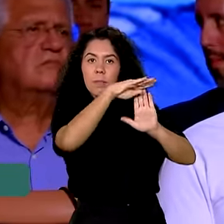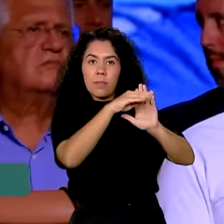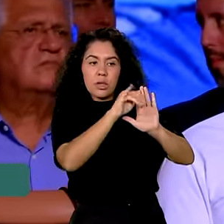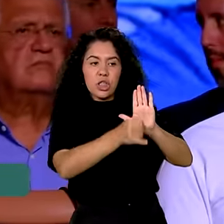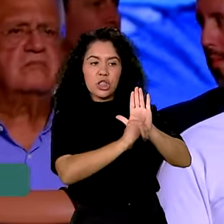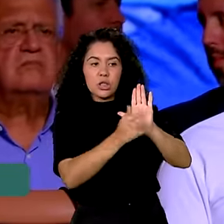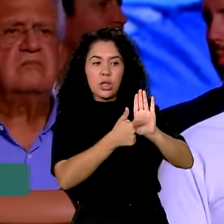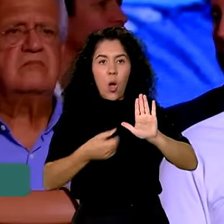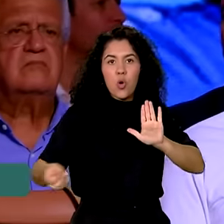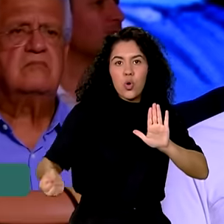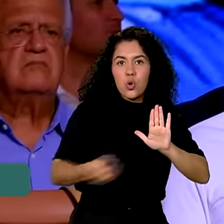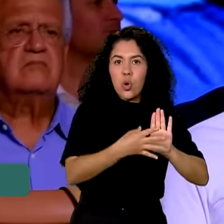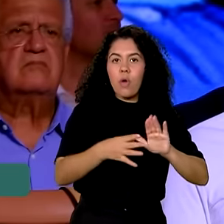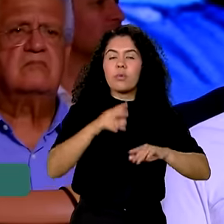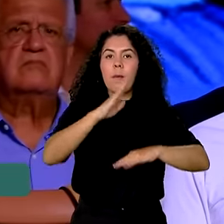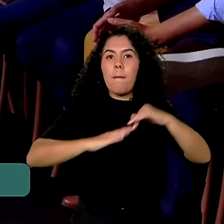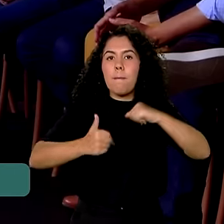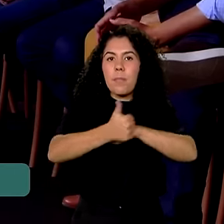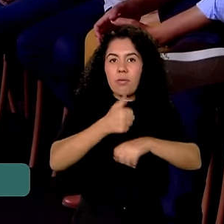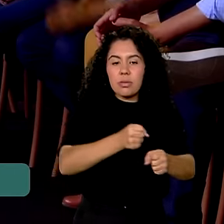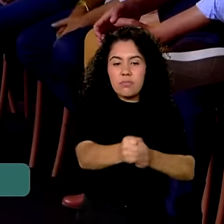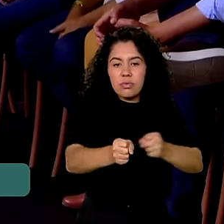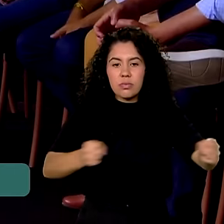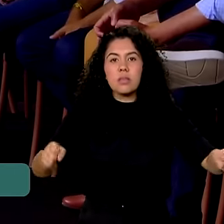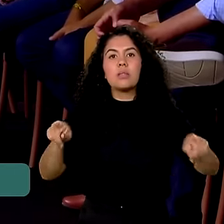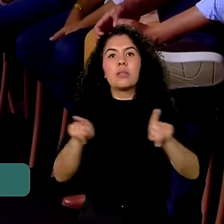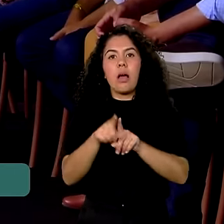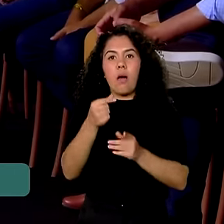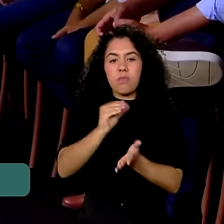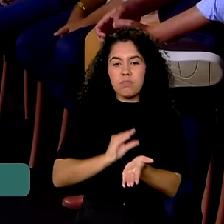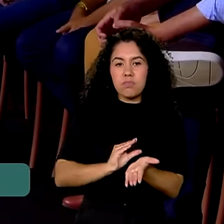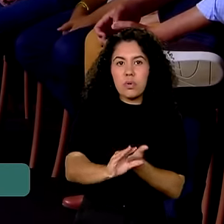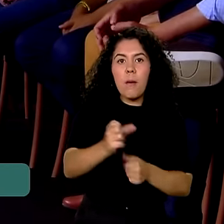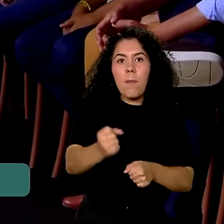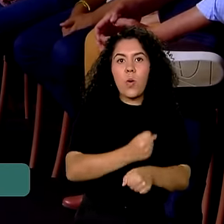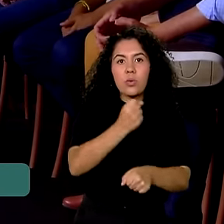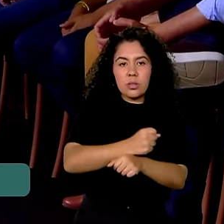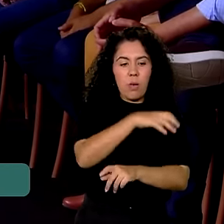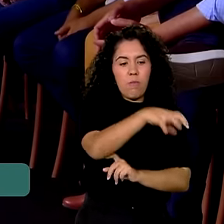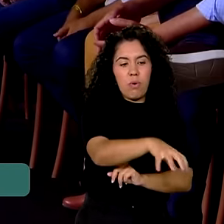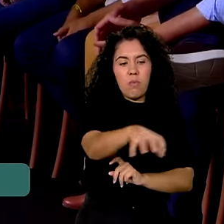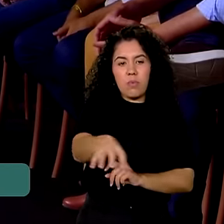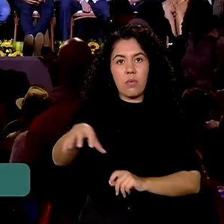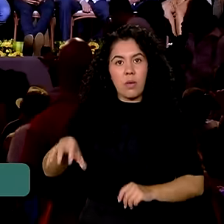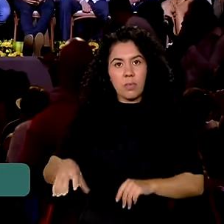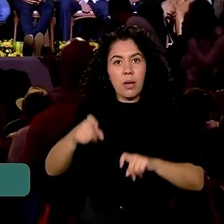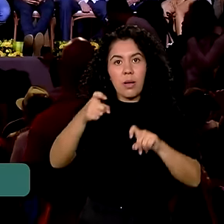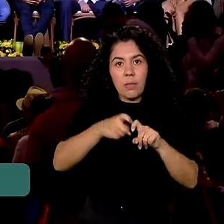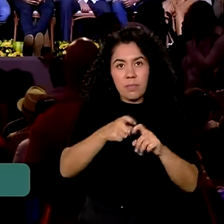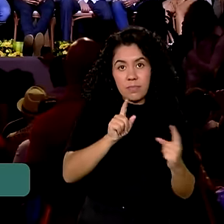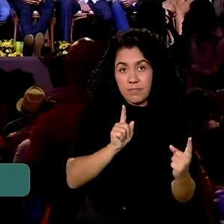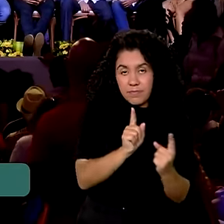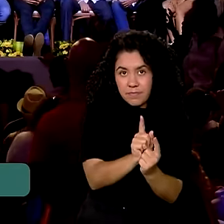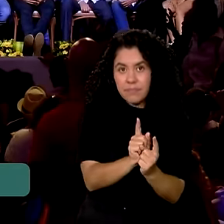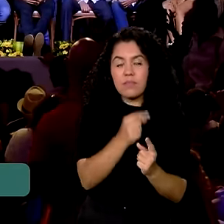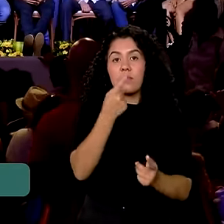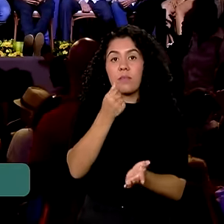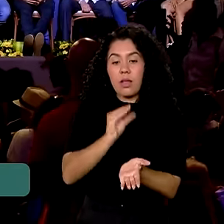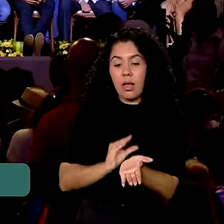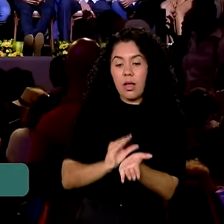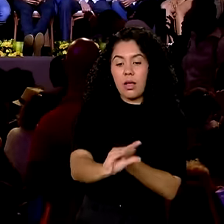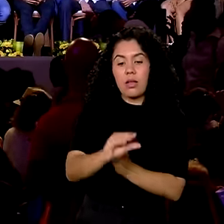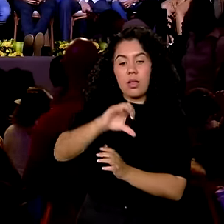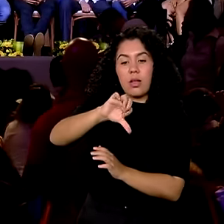vagas na Bahia e novos recursos federais para a construção de três policlínicas. O investimento de